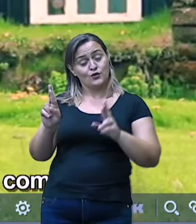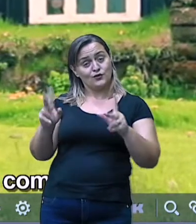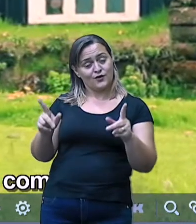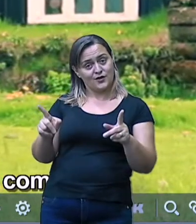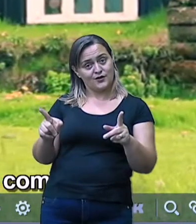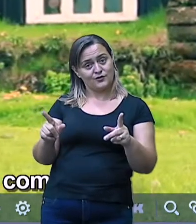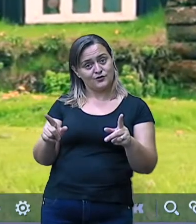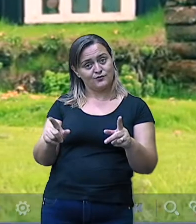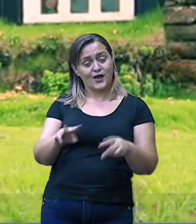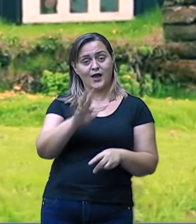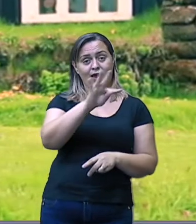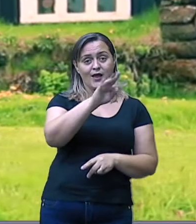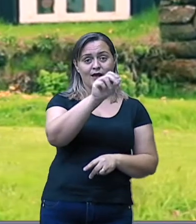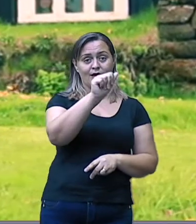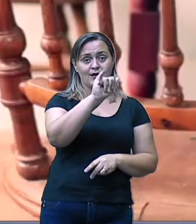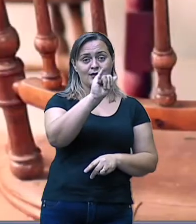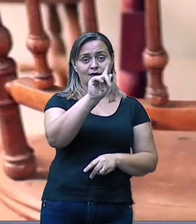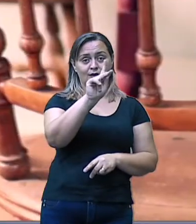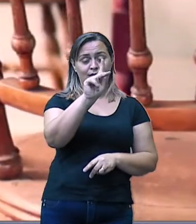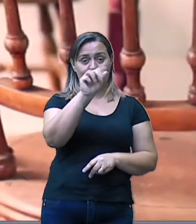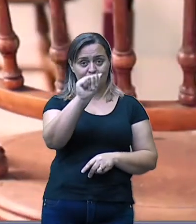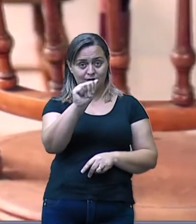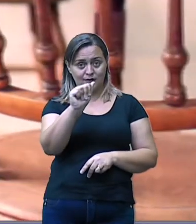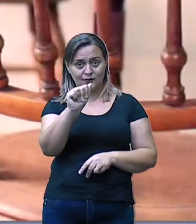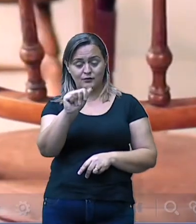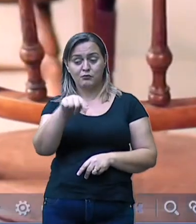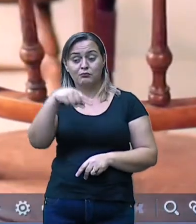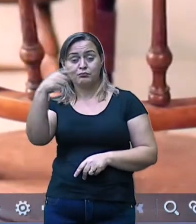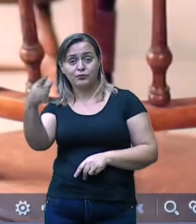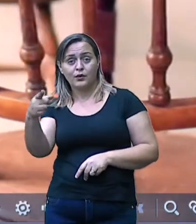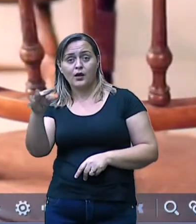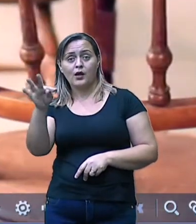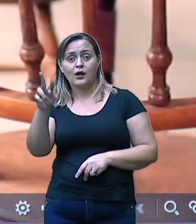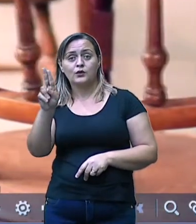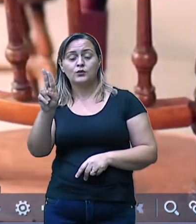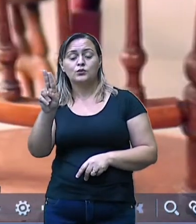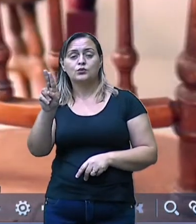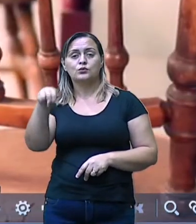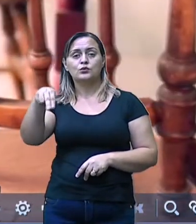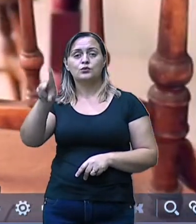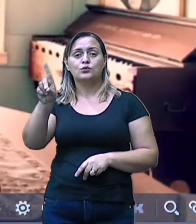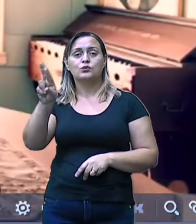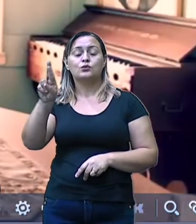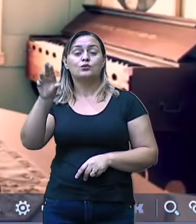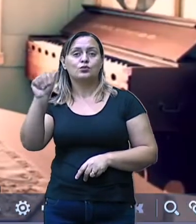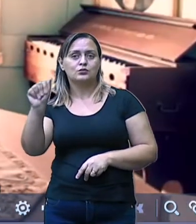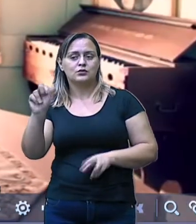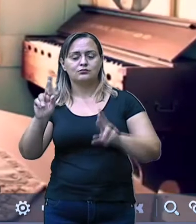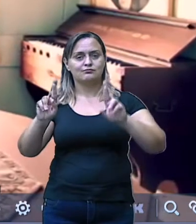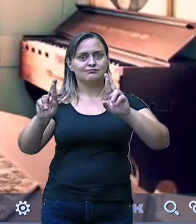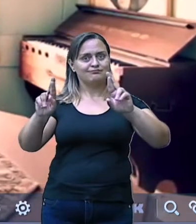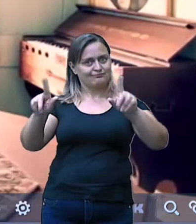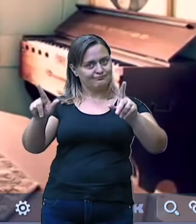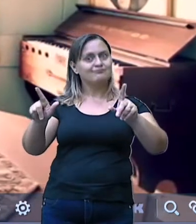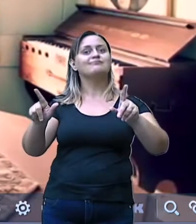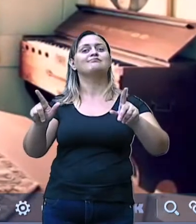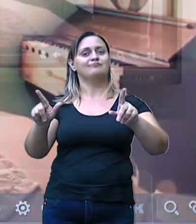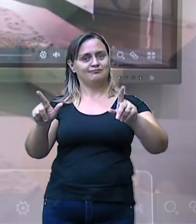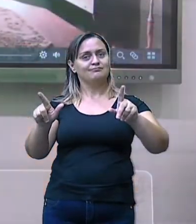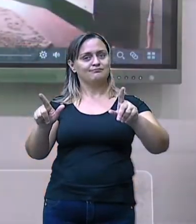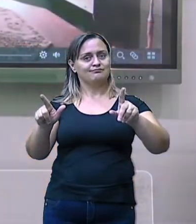entre a taiga e a tundra, certo? E agora eu vou mostrar um pouquinho